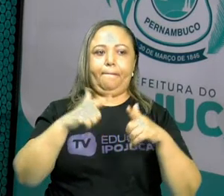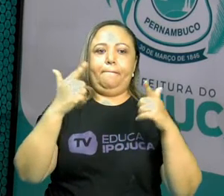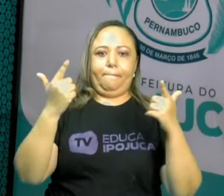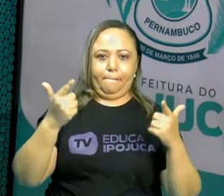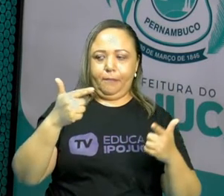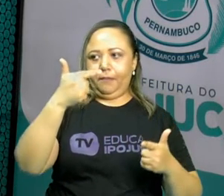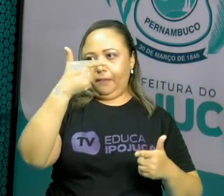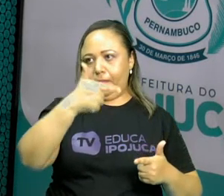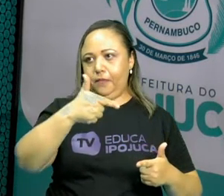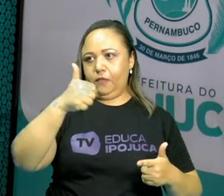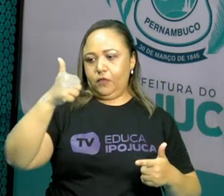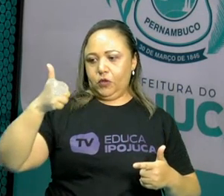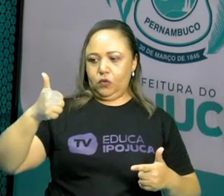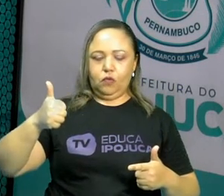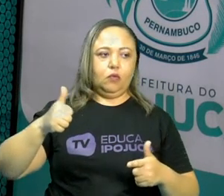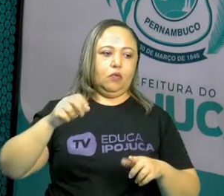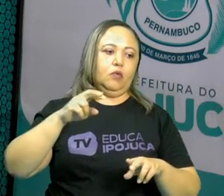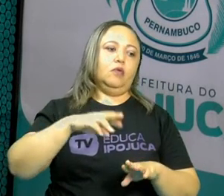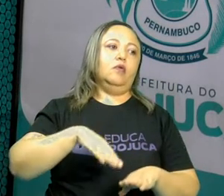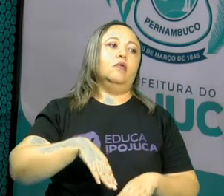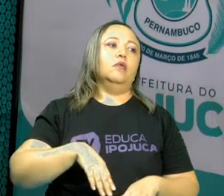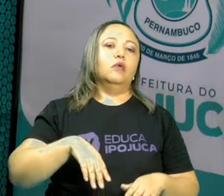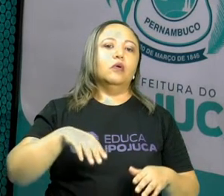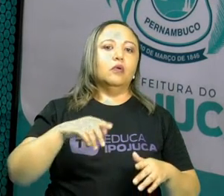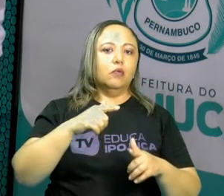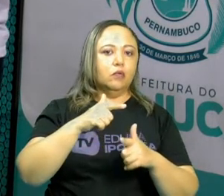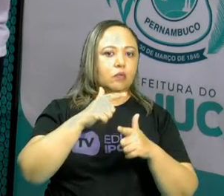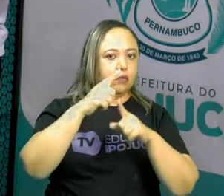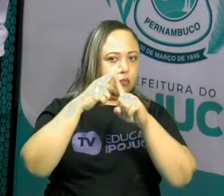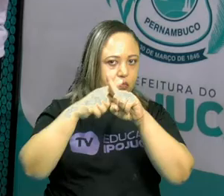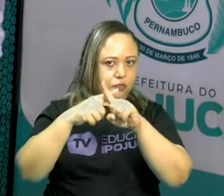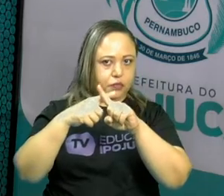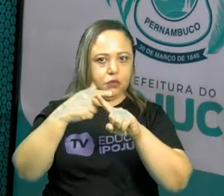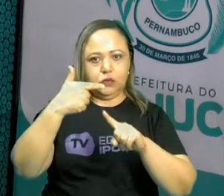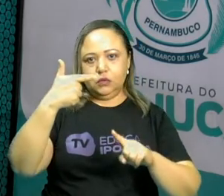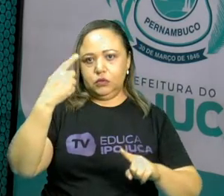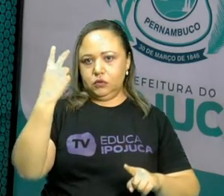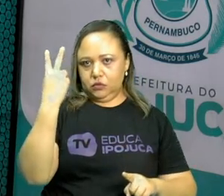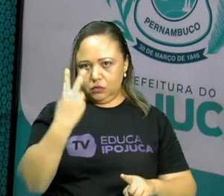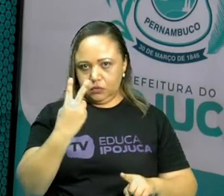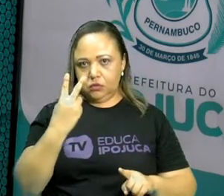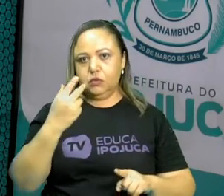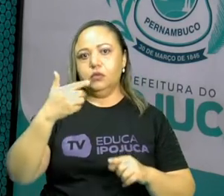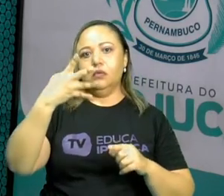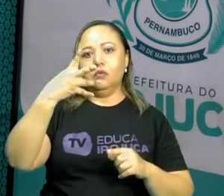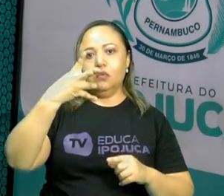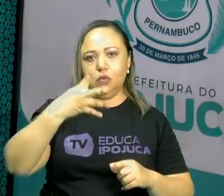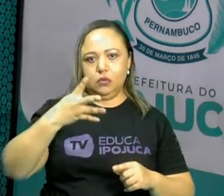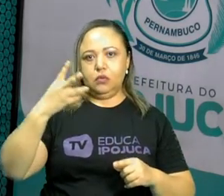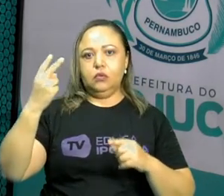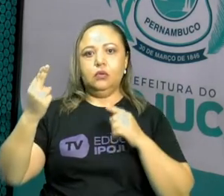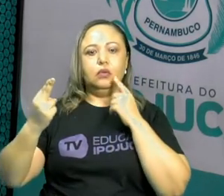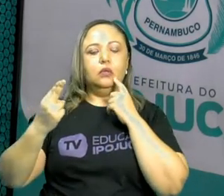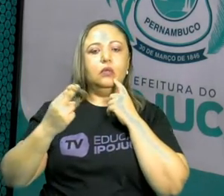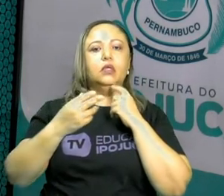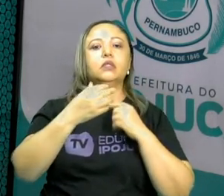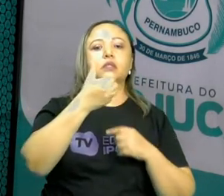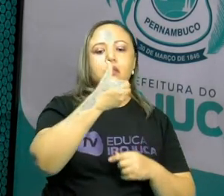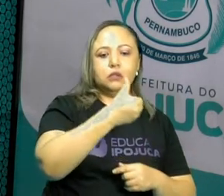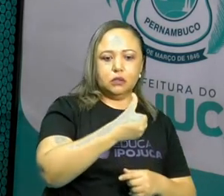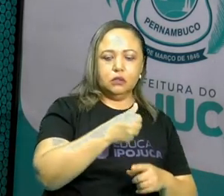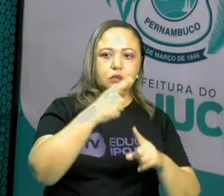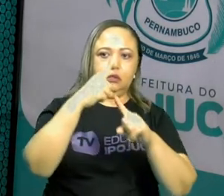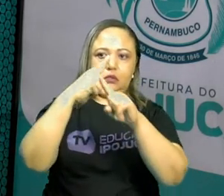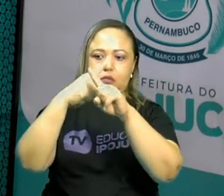21 vezes 2 dá 42. E 6 vezes 7 também dá 42.